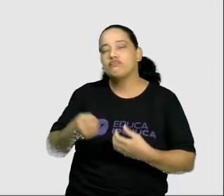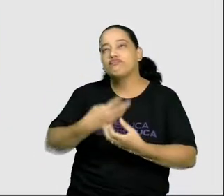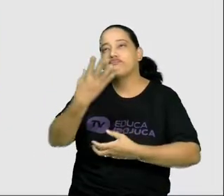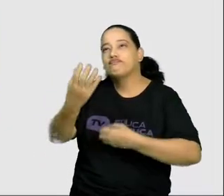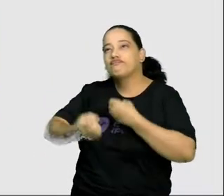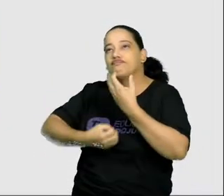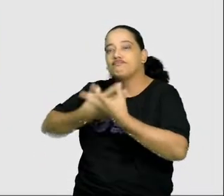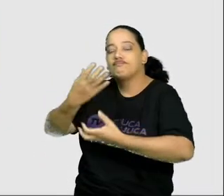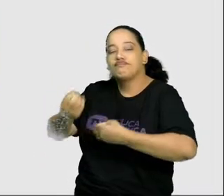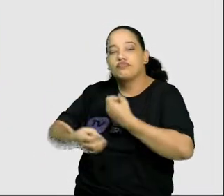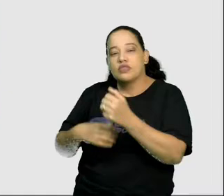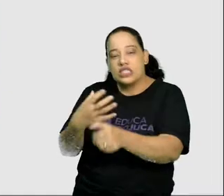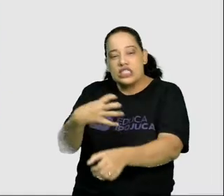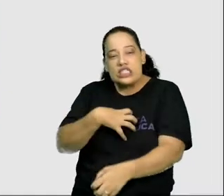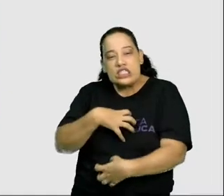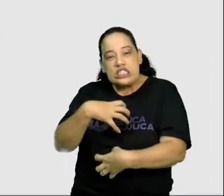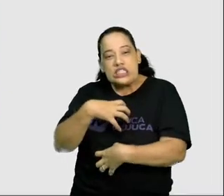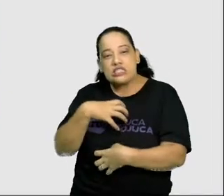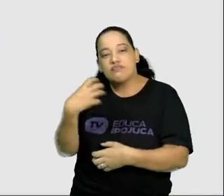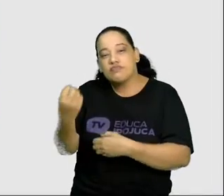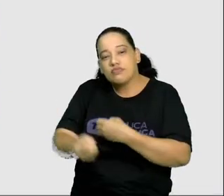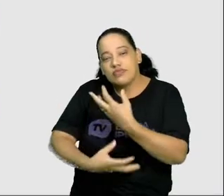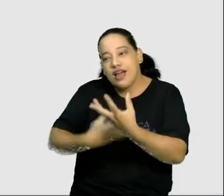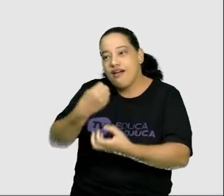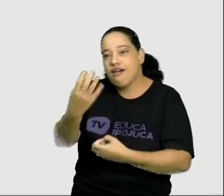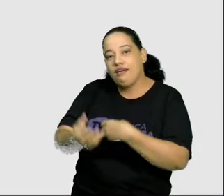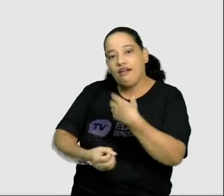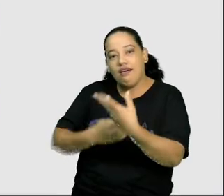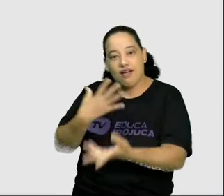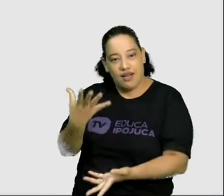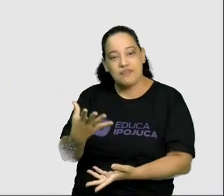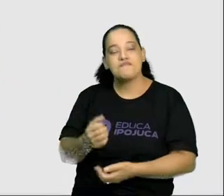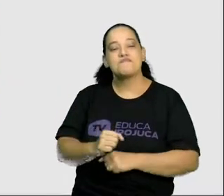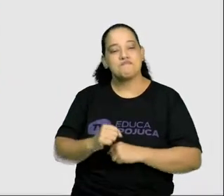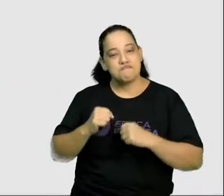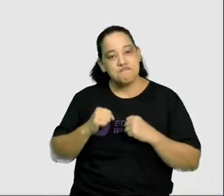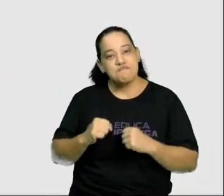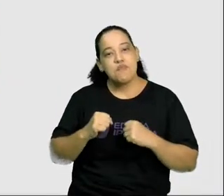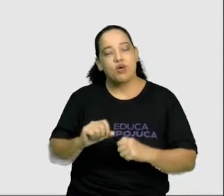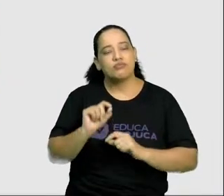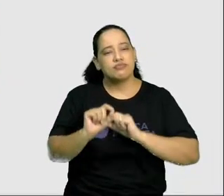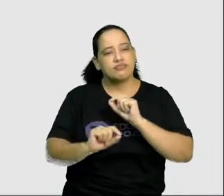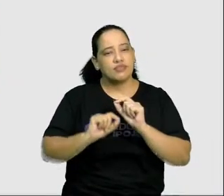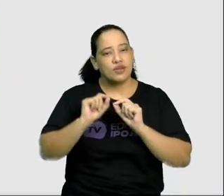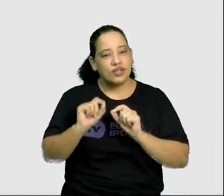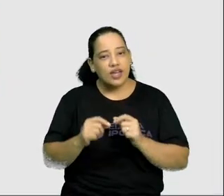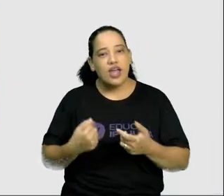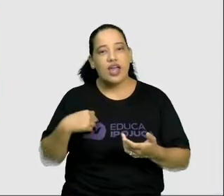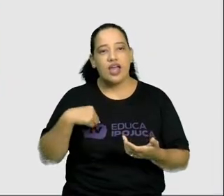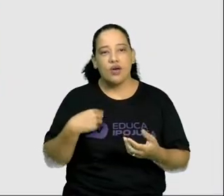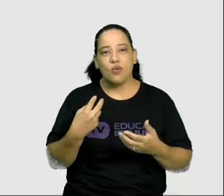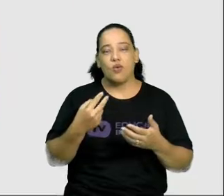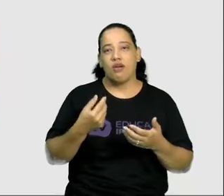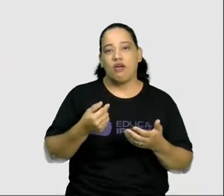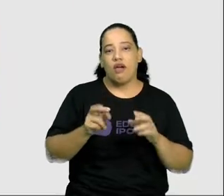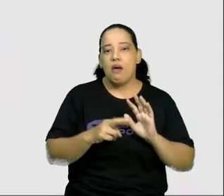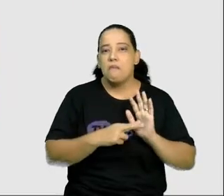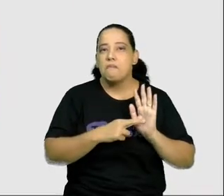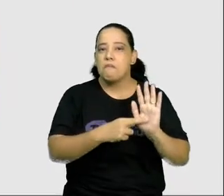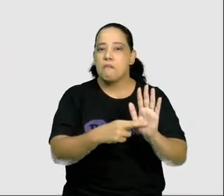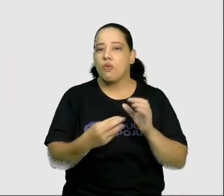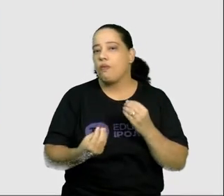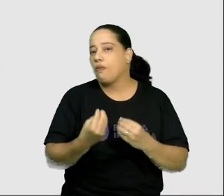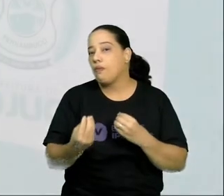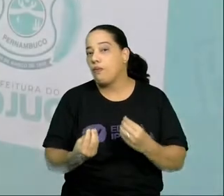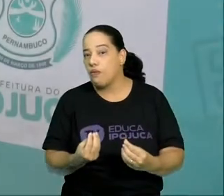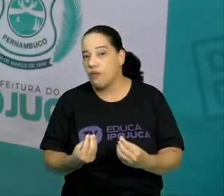e as nossas emoções. E ela pode ser representada por meio de quê? Por meio das cores